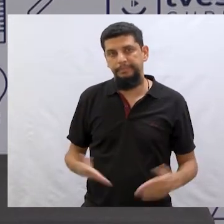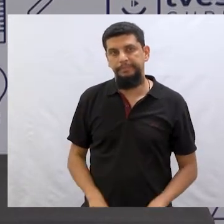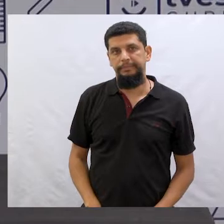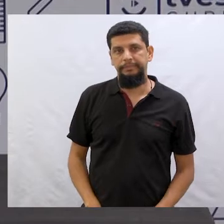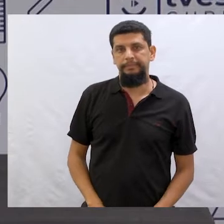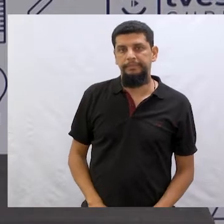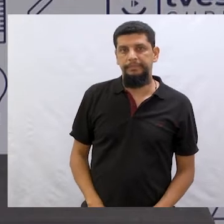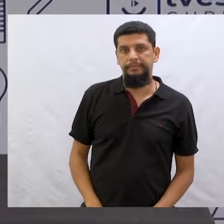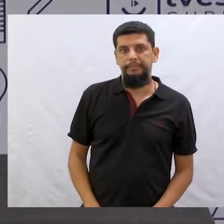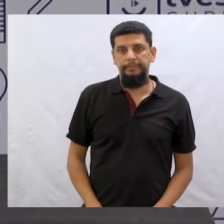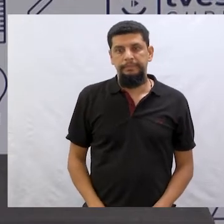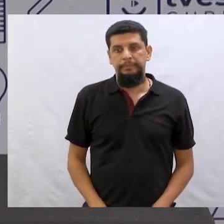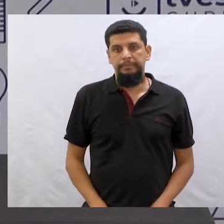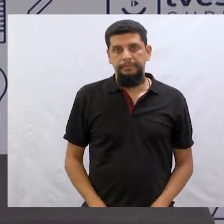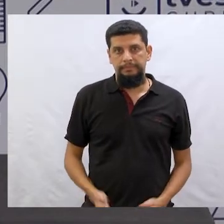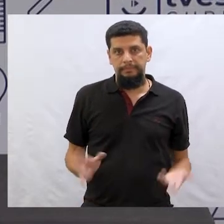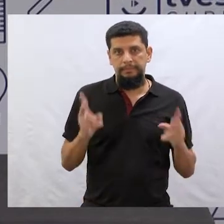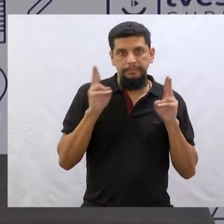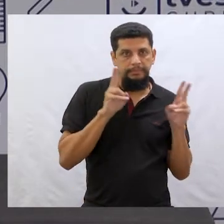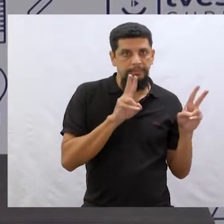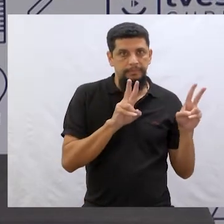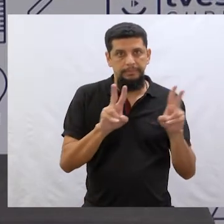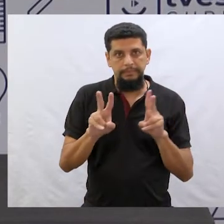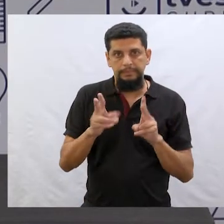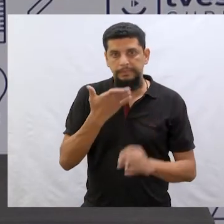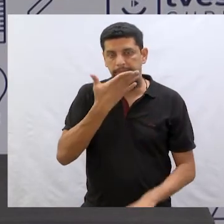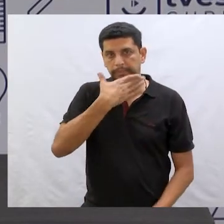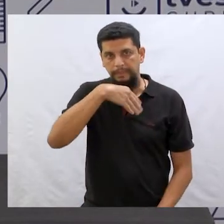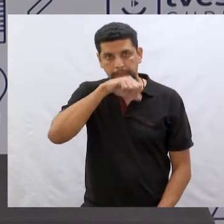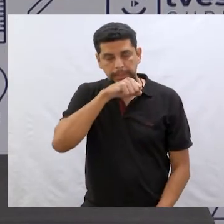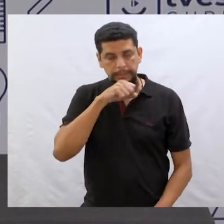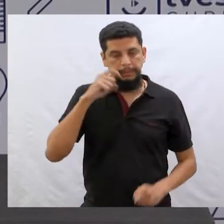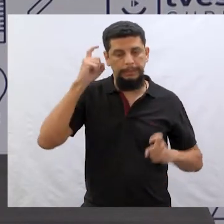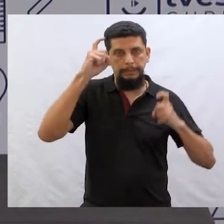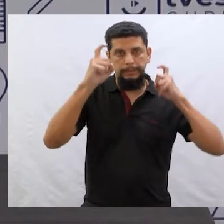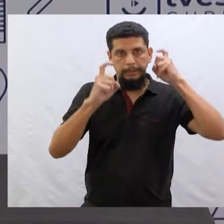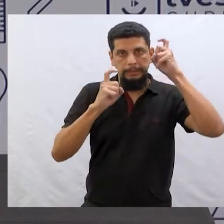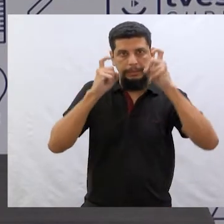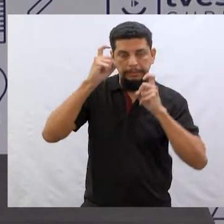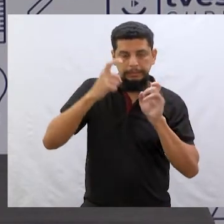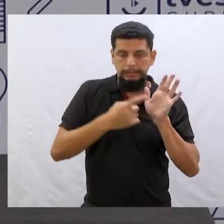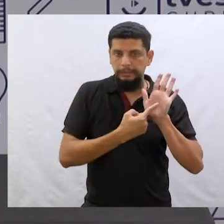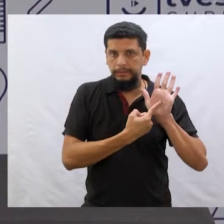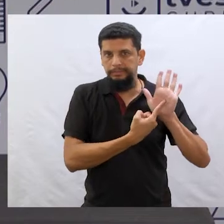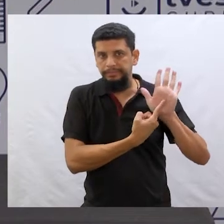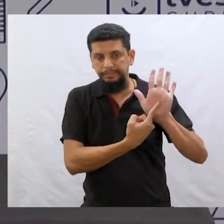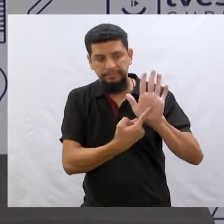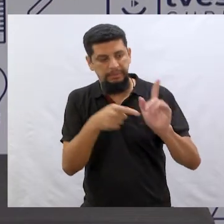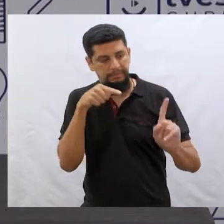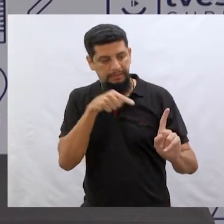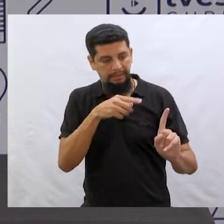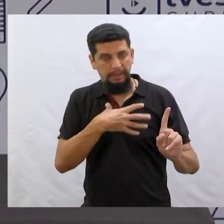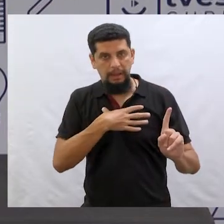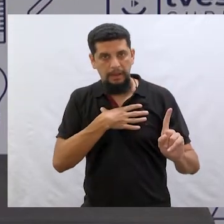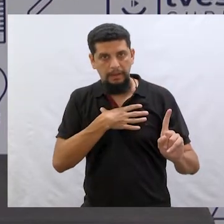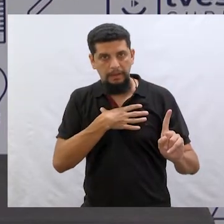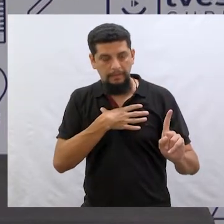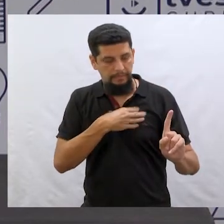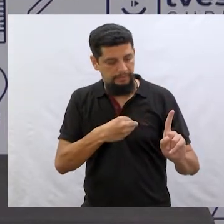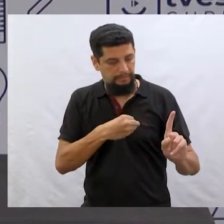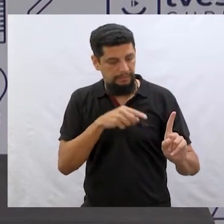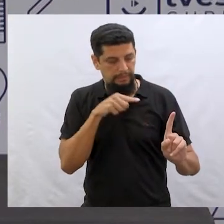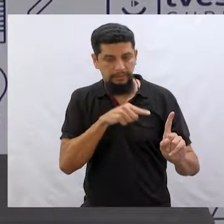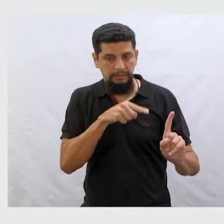retomar depois. A gente viu que esse pai está super preocupado em mostrar para o filho as